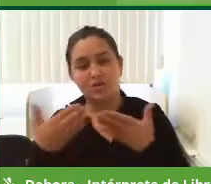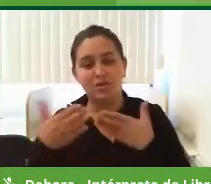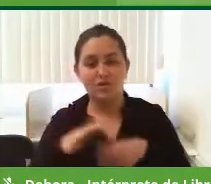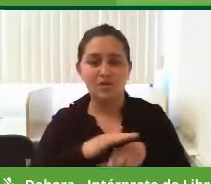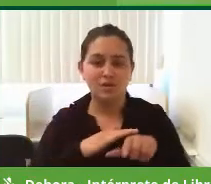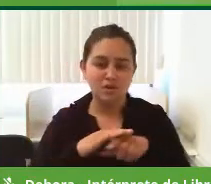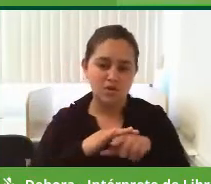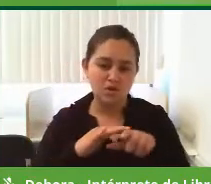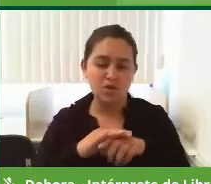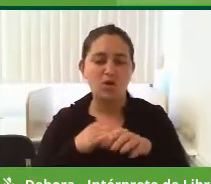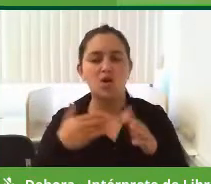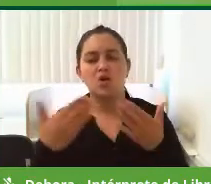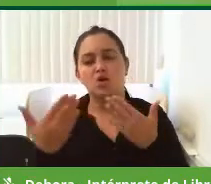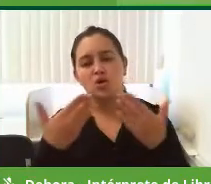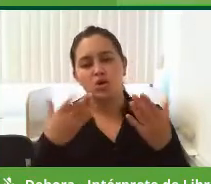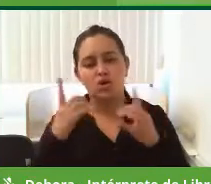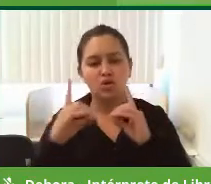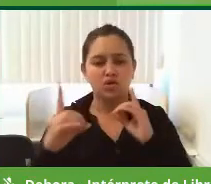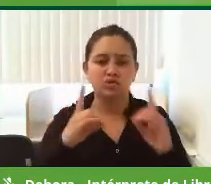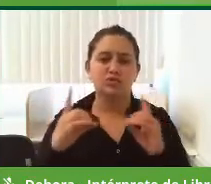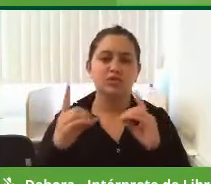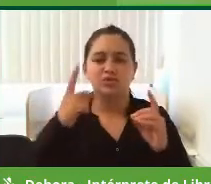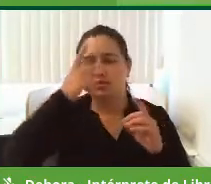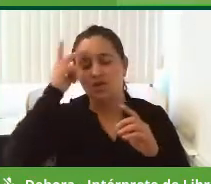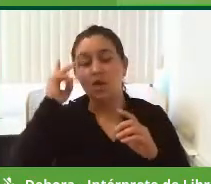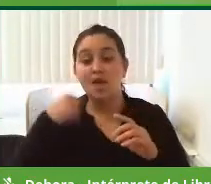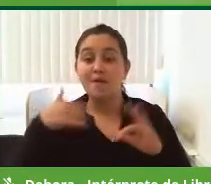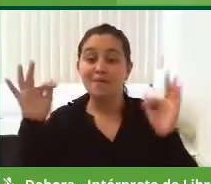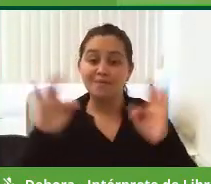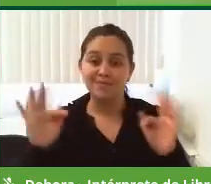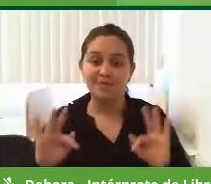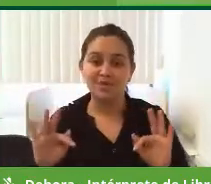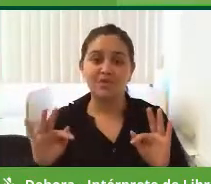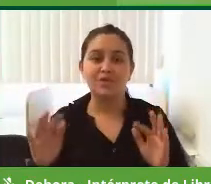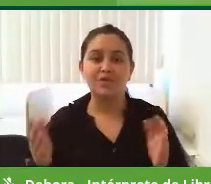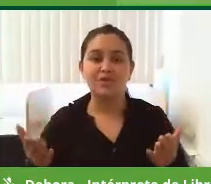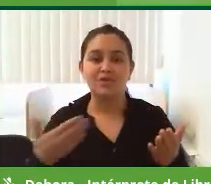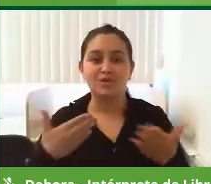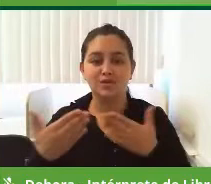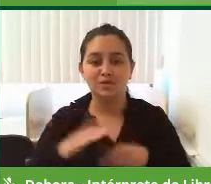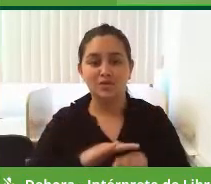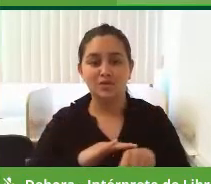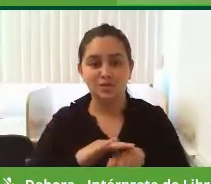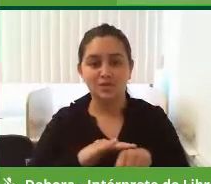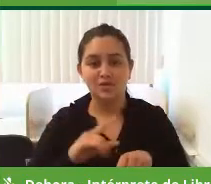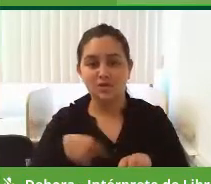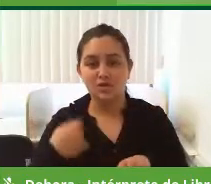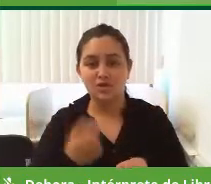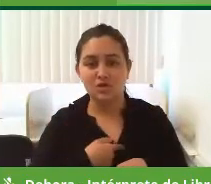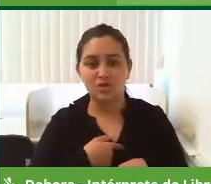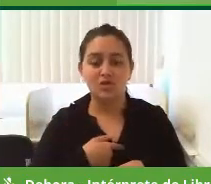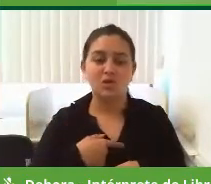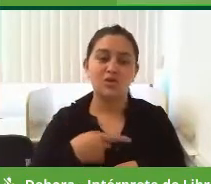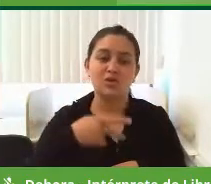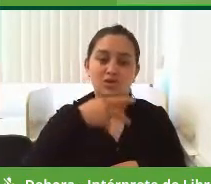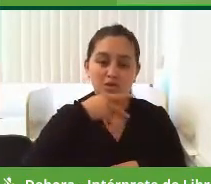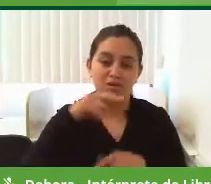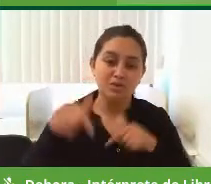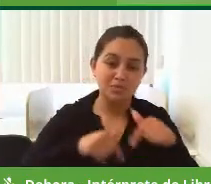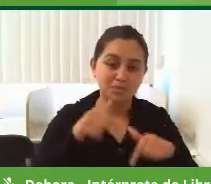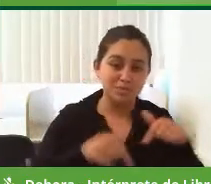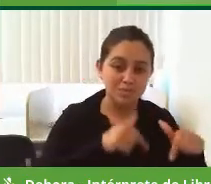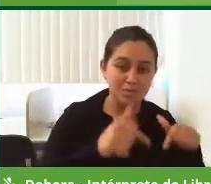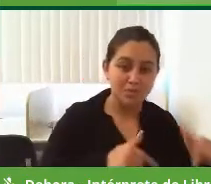na sociedade, isso me, eu fiquei muito contente de fazer essa discussão e nós, o Partido dos Trabalhadores, se preparar